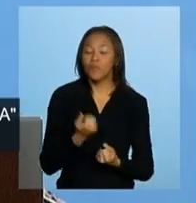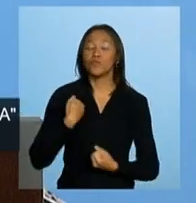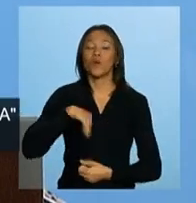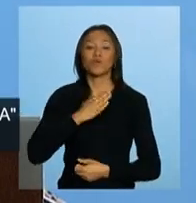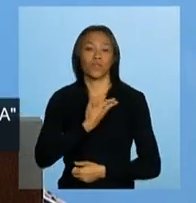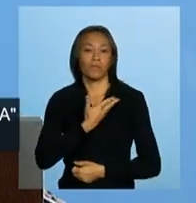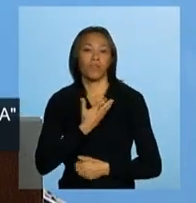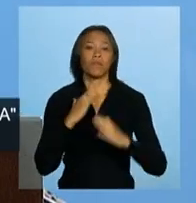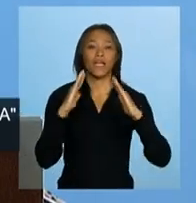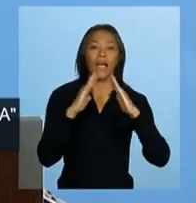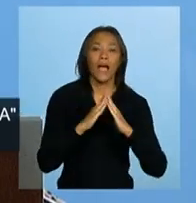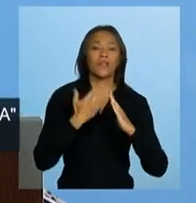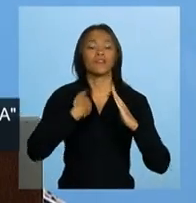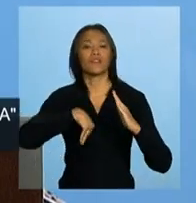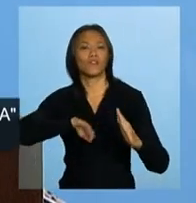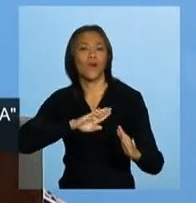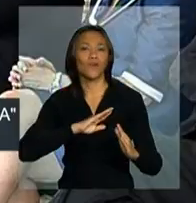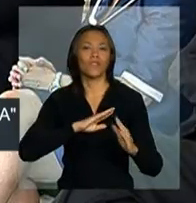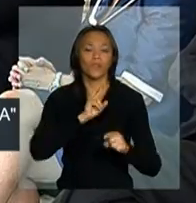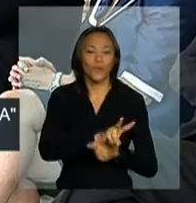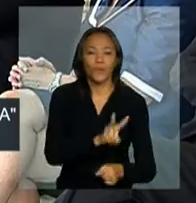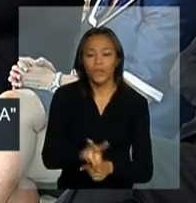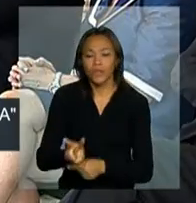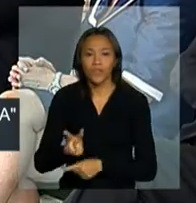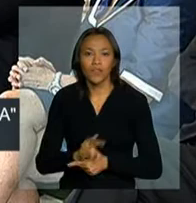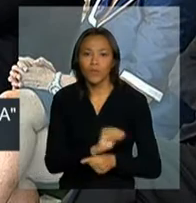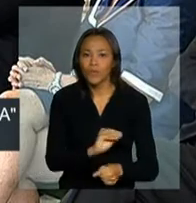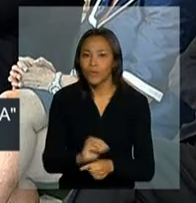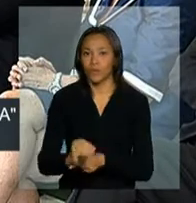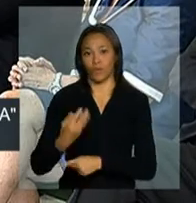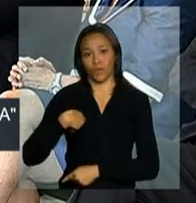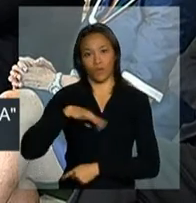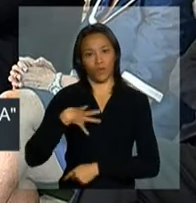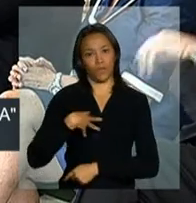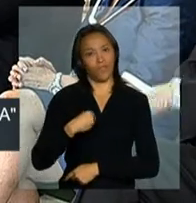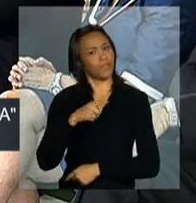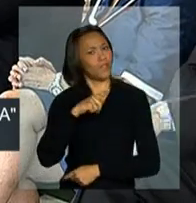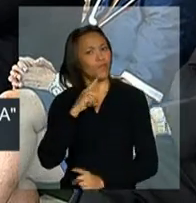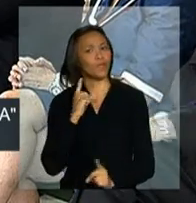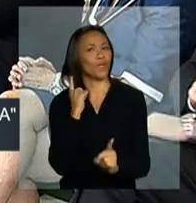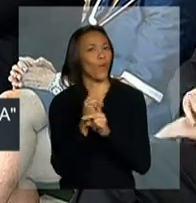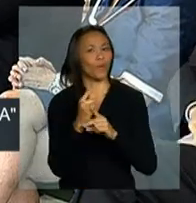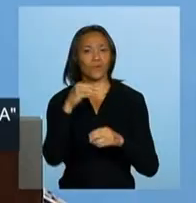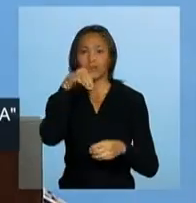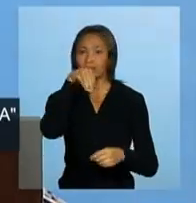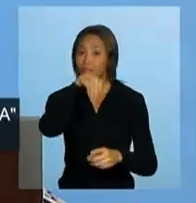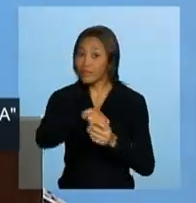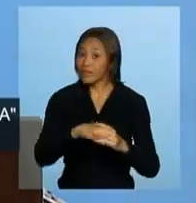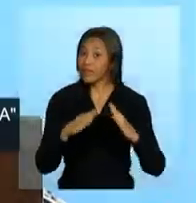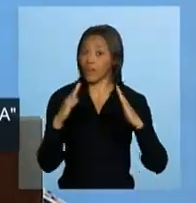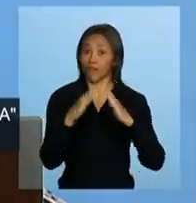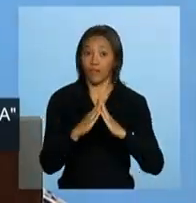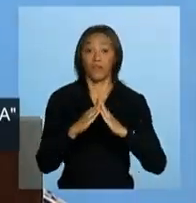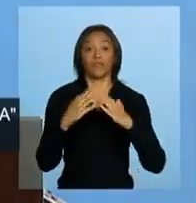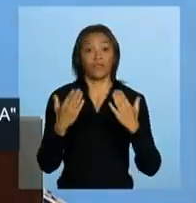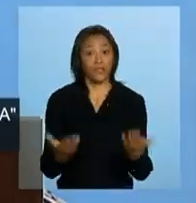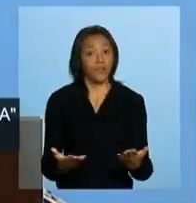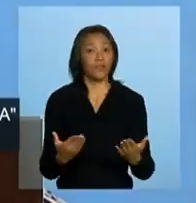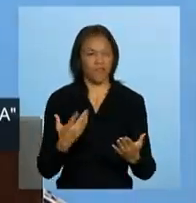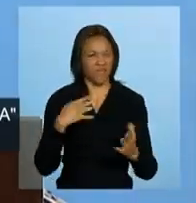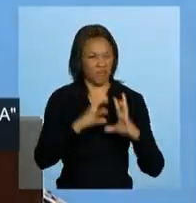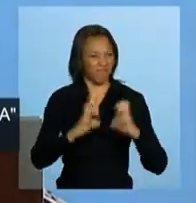casa, nós criamos nossos filhos, temos nossos incômodos, sem dúvida nenhuma